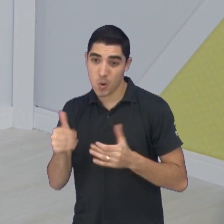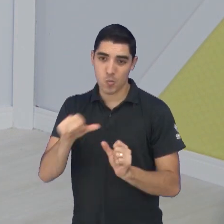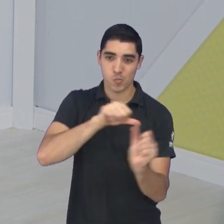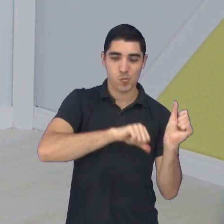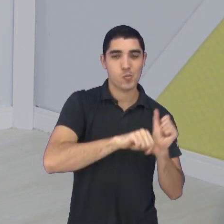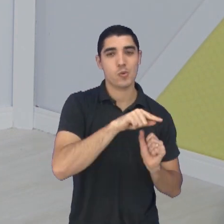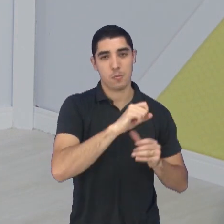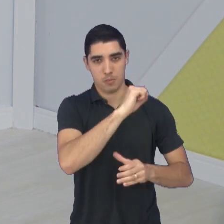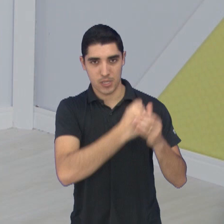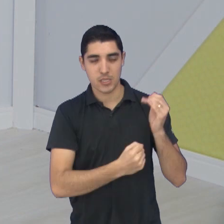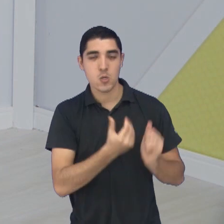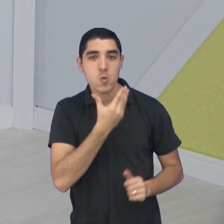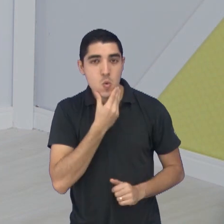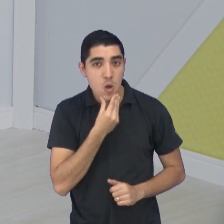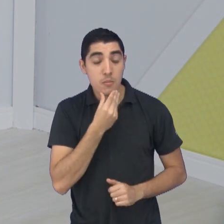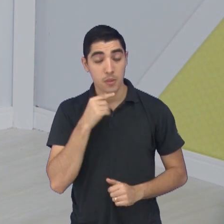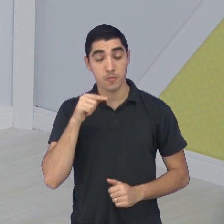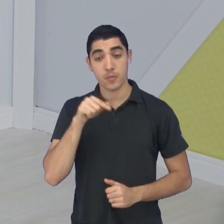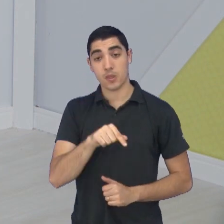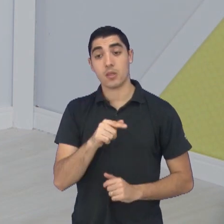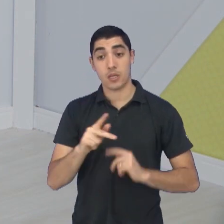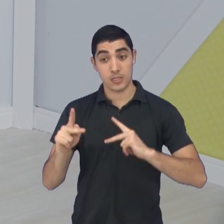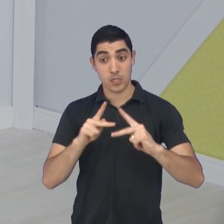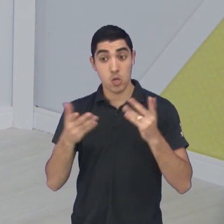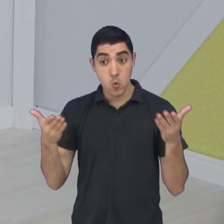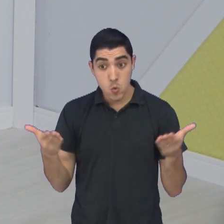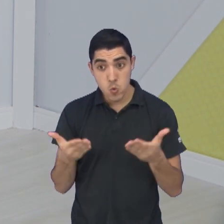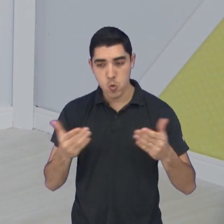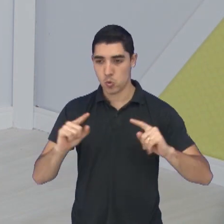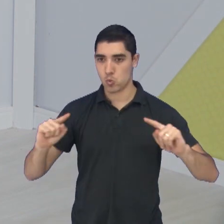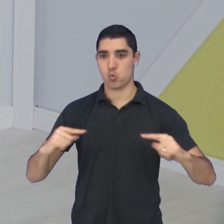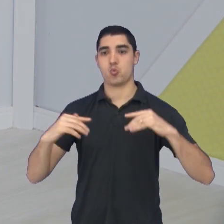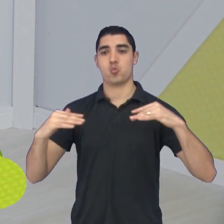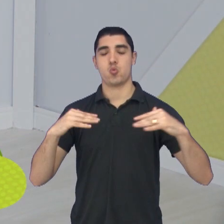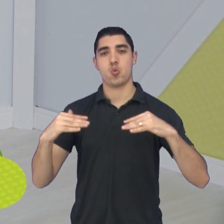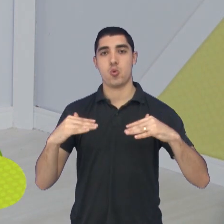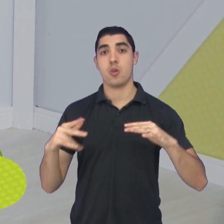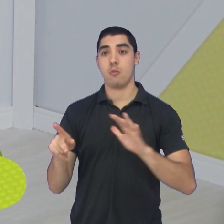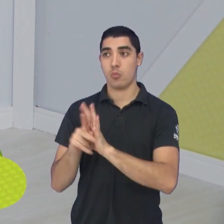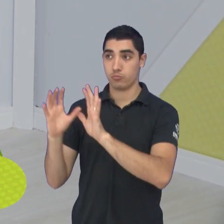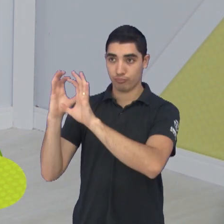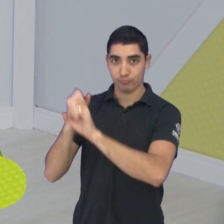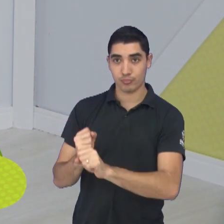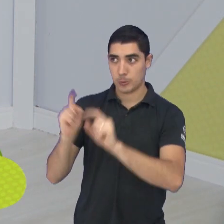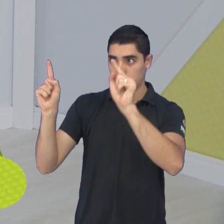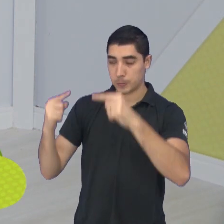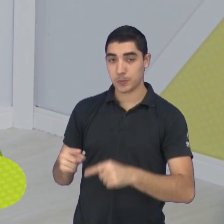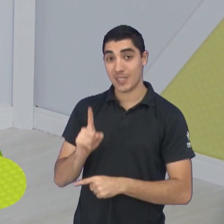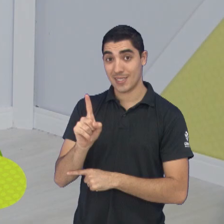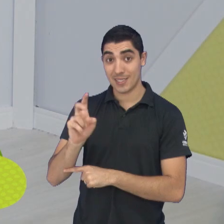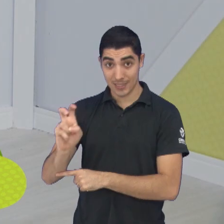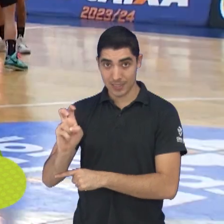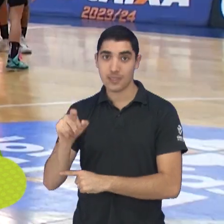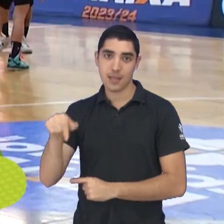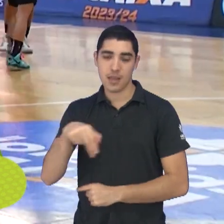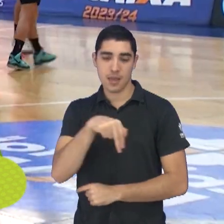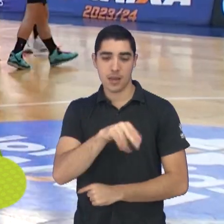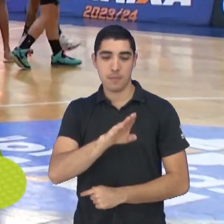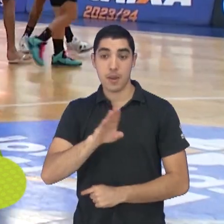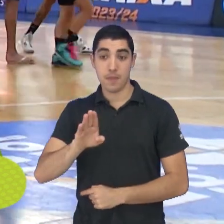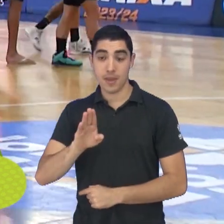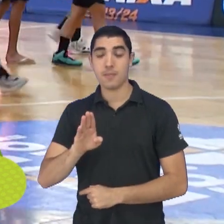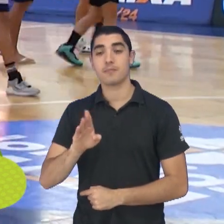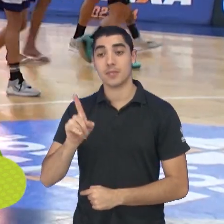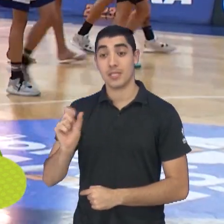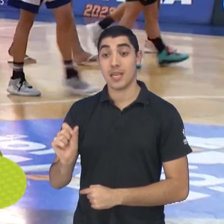masculino, o São José Basquetebol volta à quadra hoje, pela 15ª rodada do retorno do NBB 16. O time em cara, os atuais